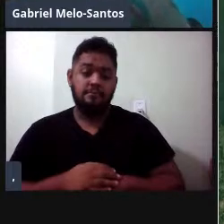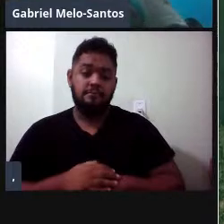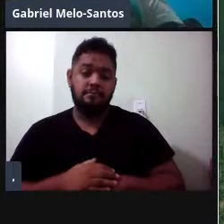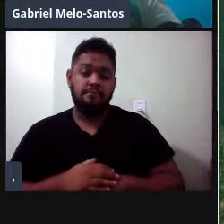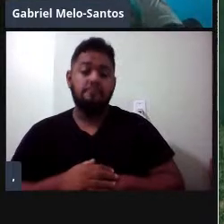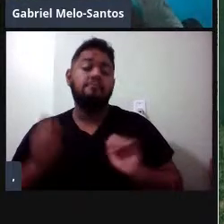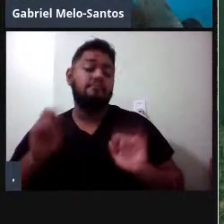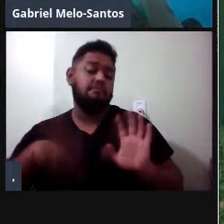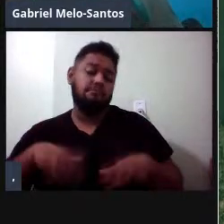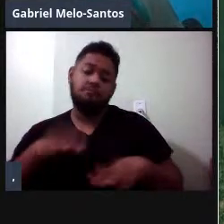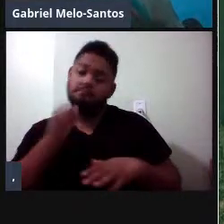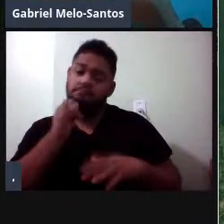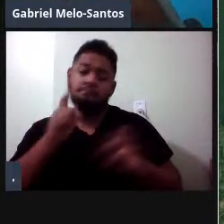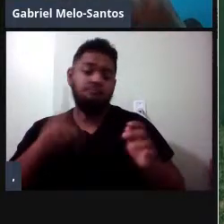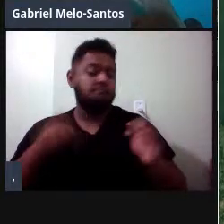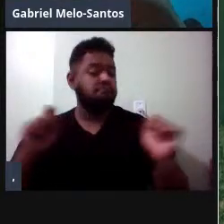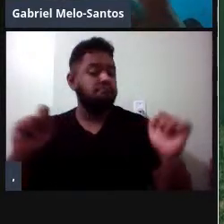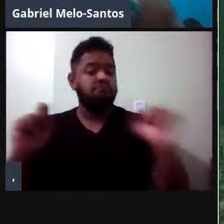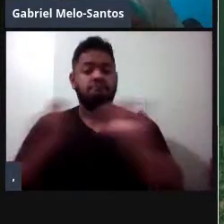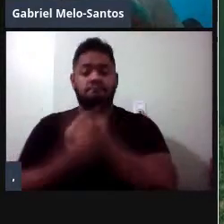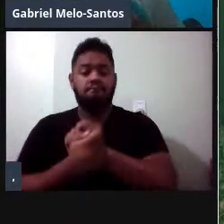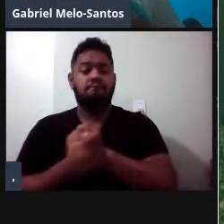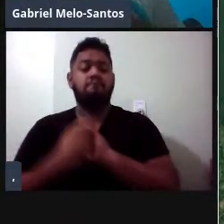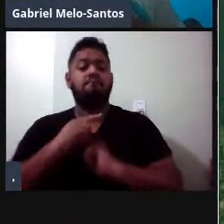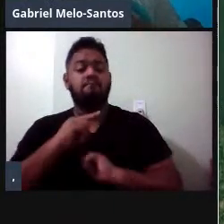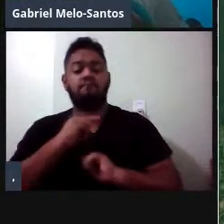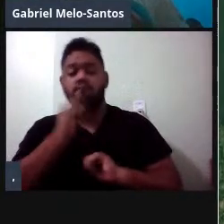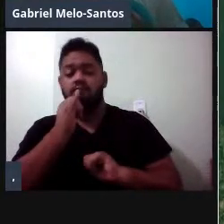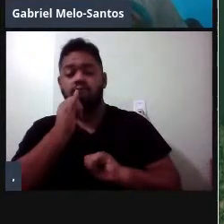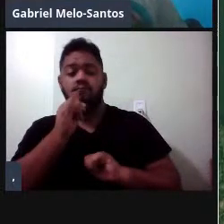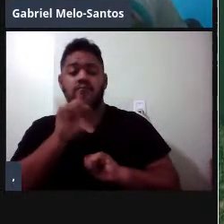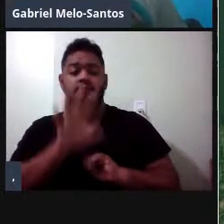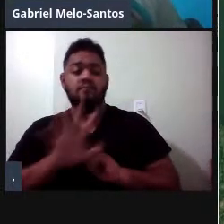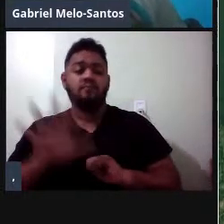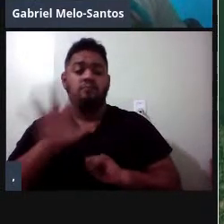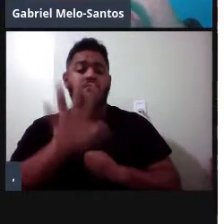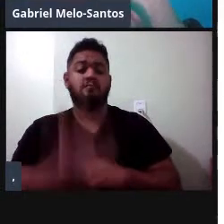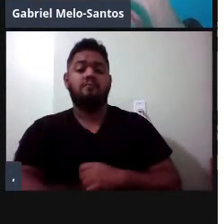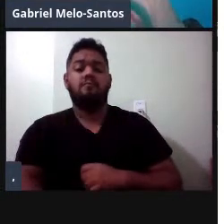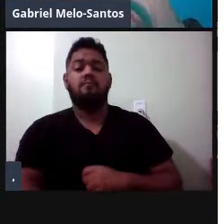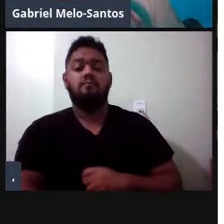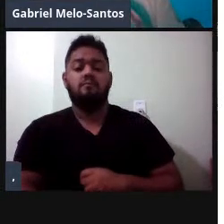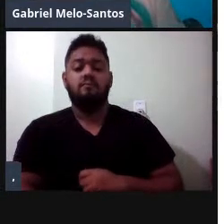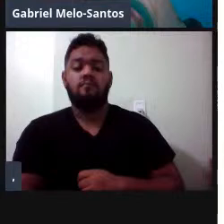uma adaptação, claro. A gente tem aí uma pista de que algo tem que ser investigado.